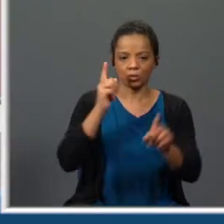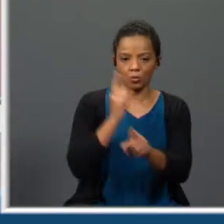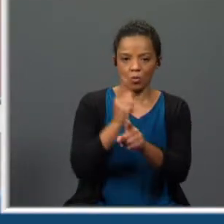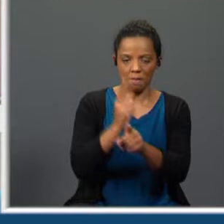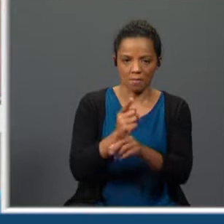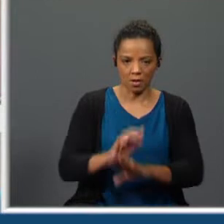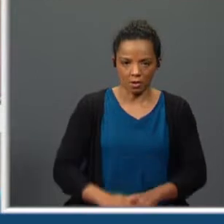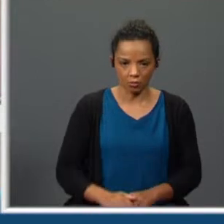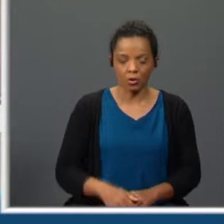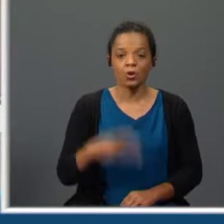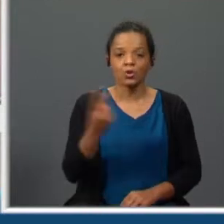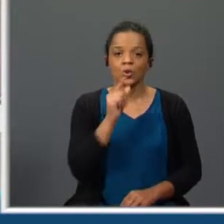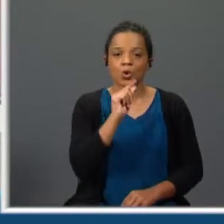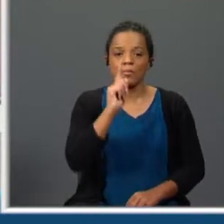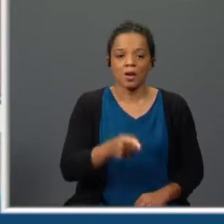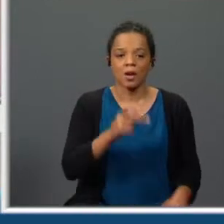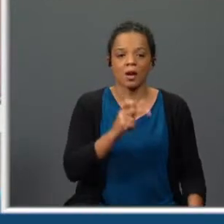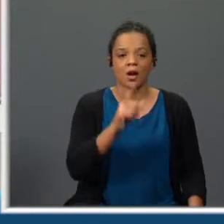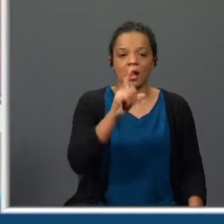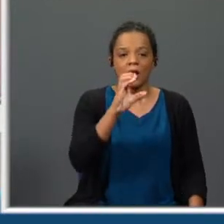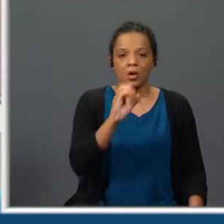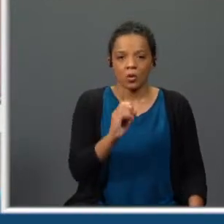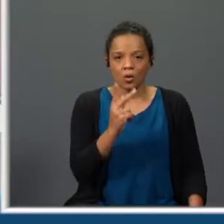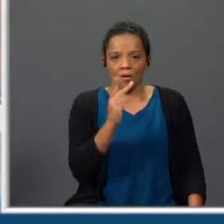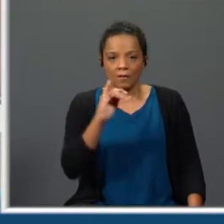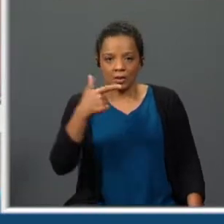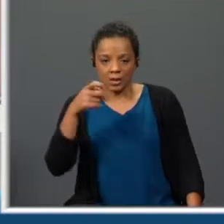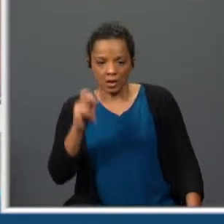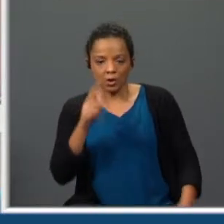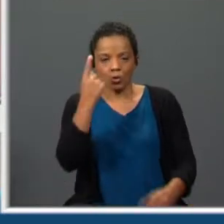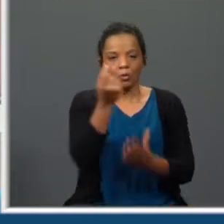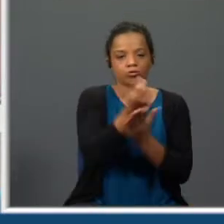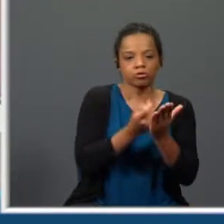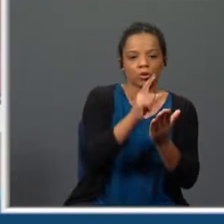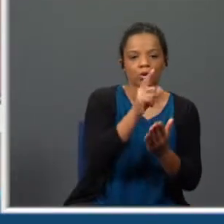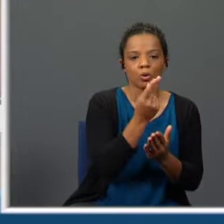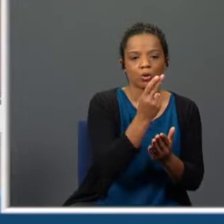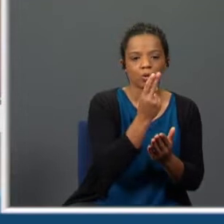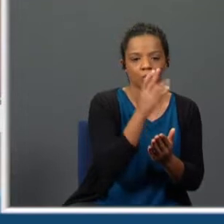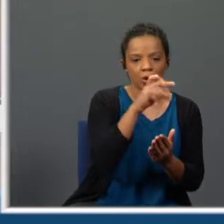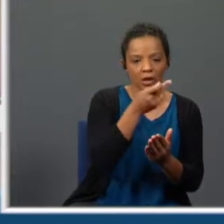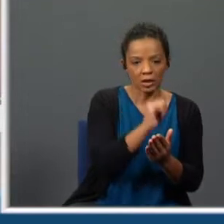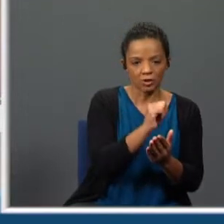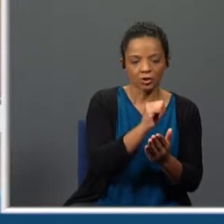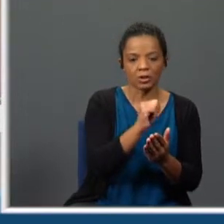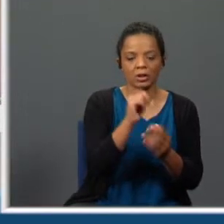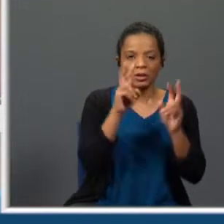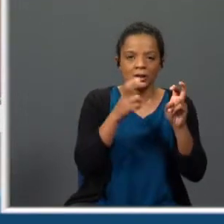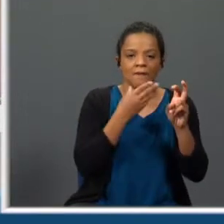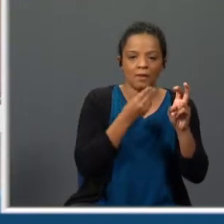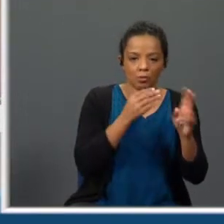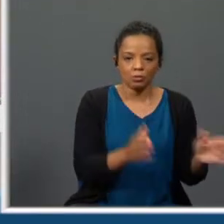forma. Ambos se chamam A Alcoviteira. Um é de Lucas Karnak, o velho. O outro é de Dirk van